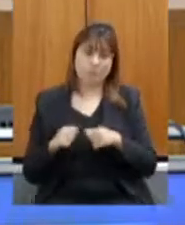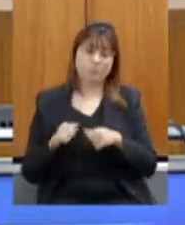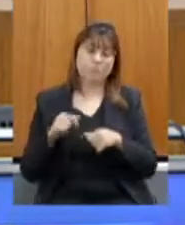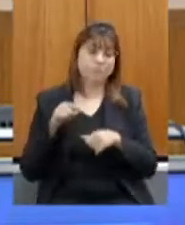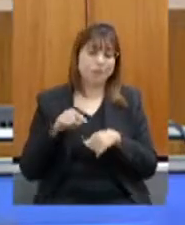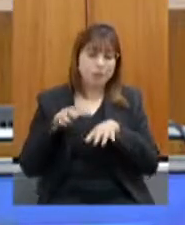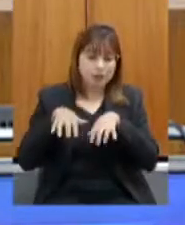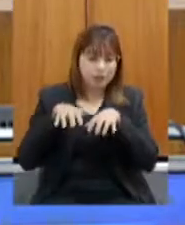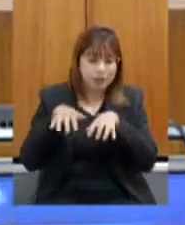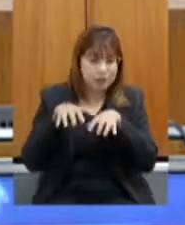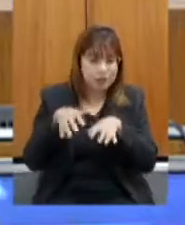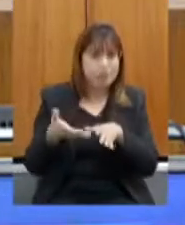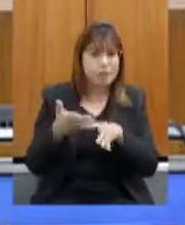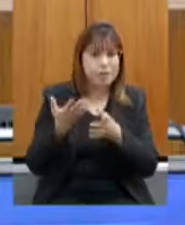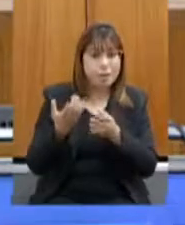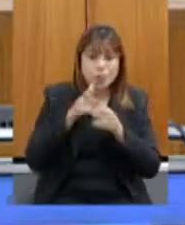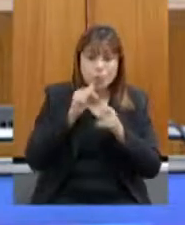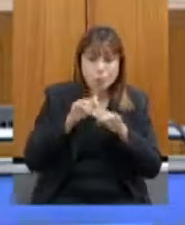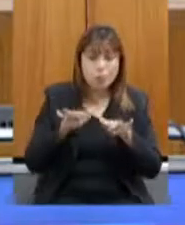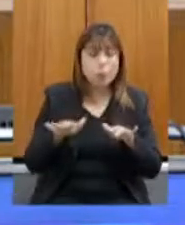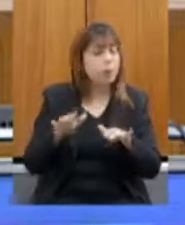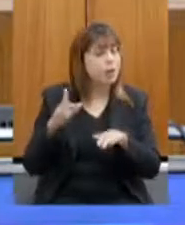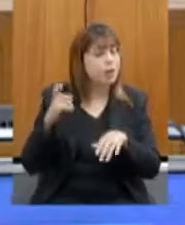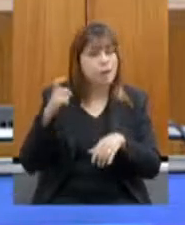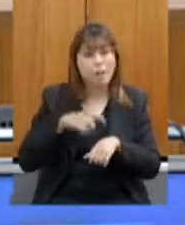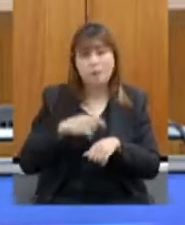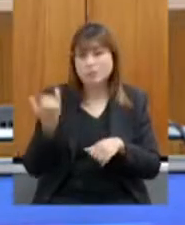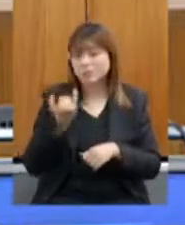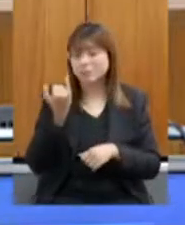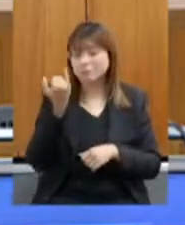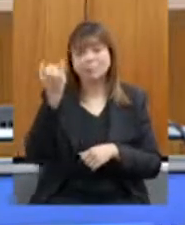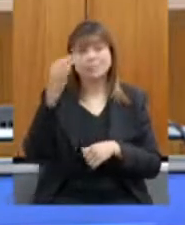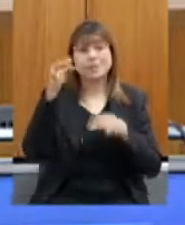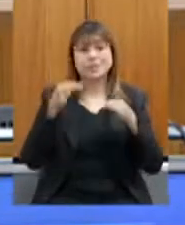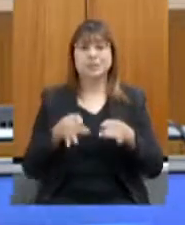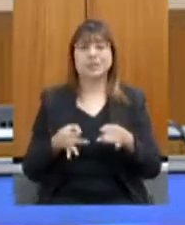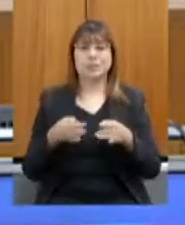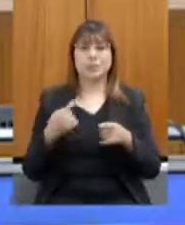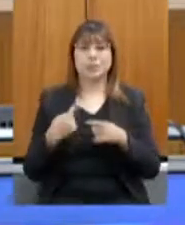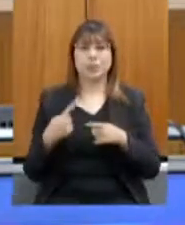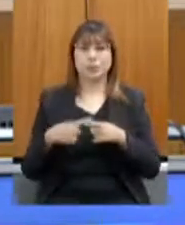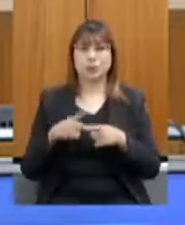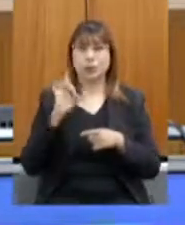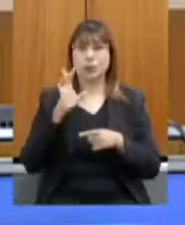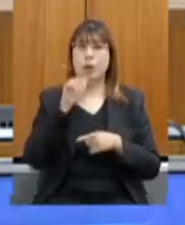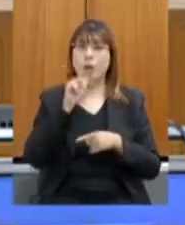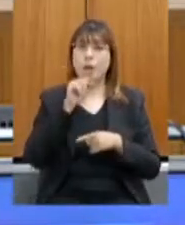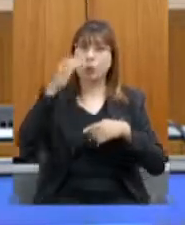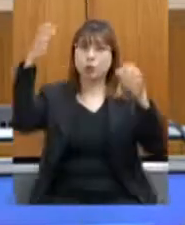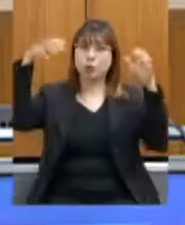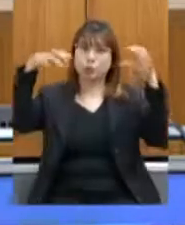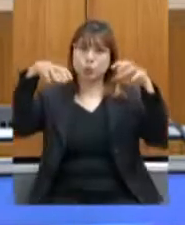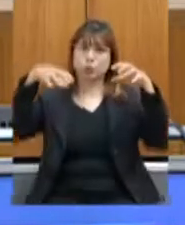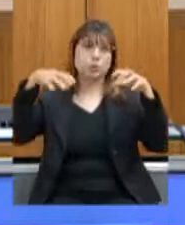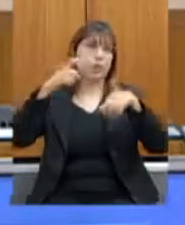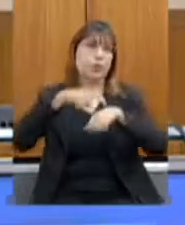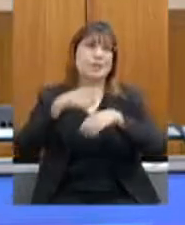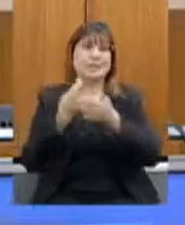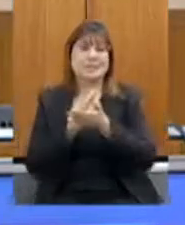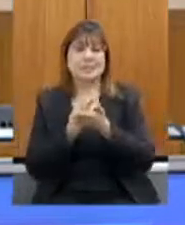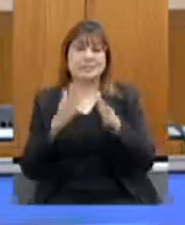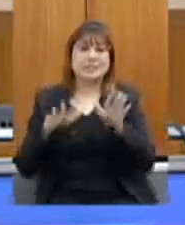racional de você usar a água quando você só produz com a água da chuva aquela água que cai não cai no momento certo que não é